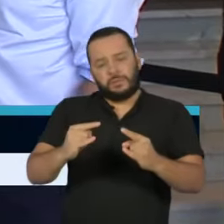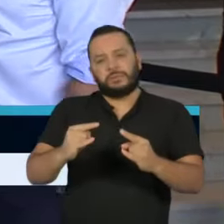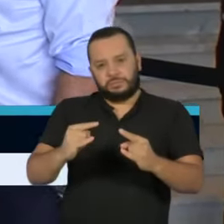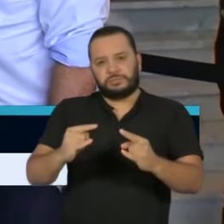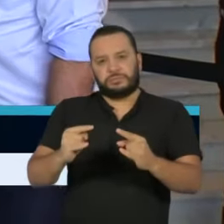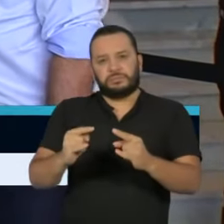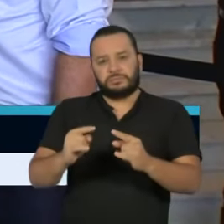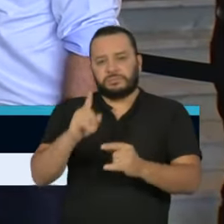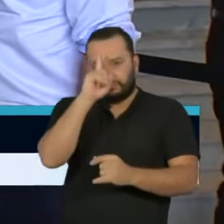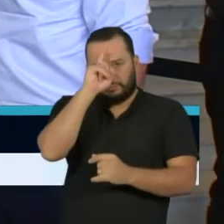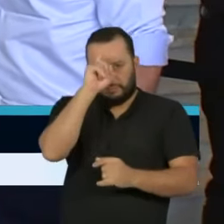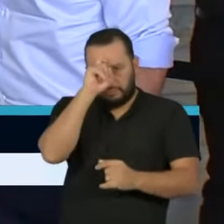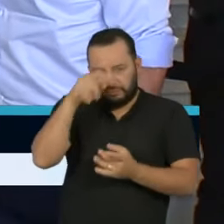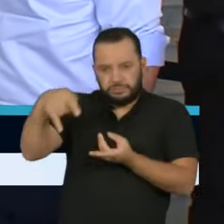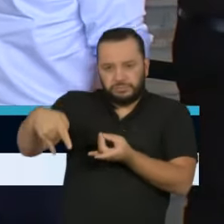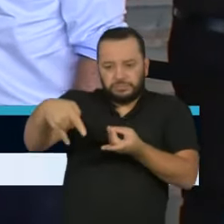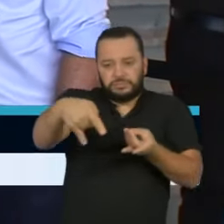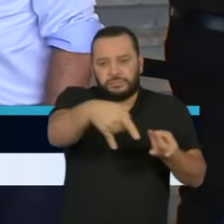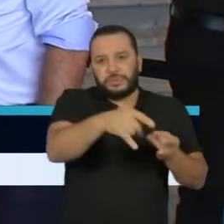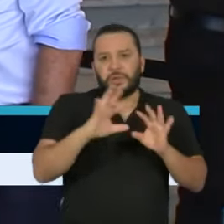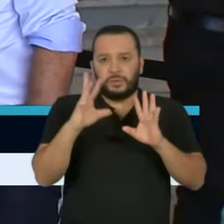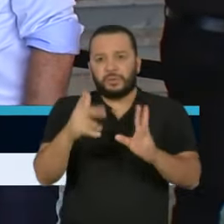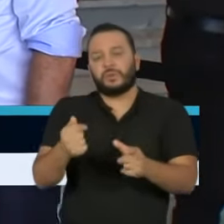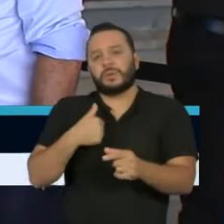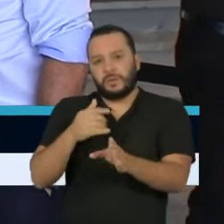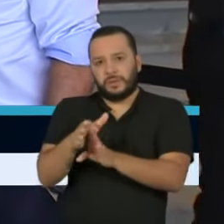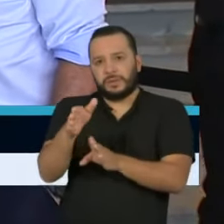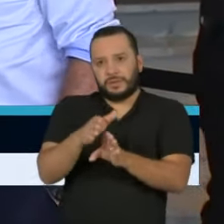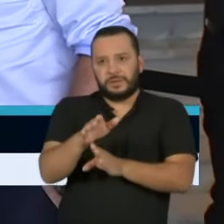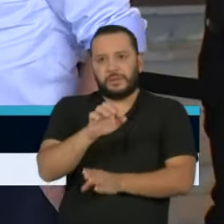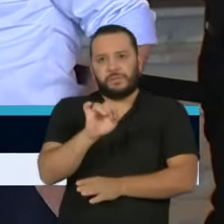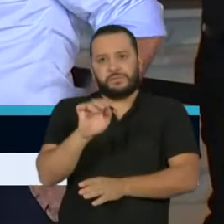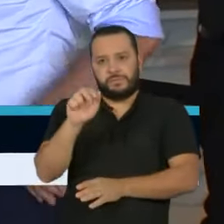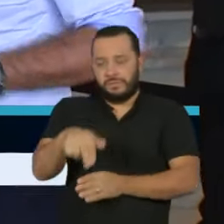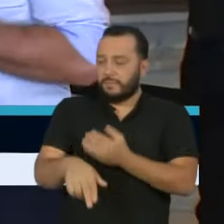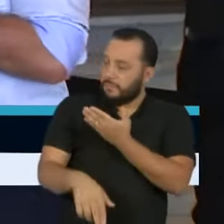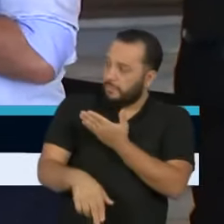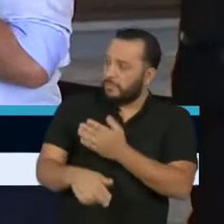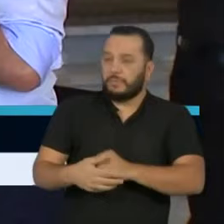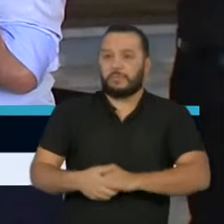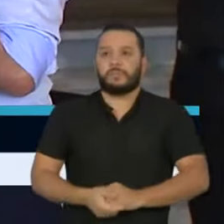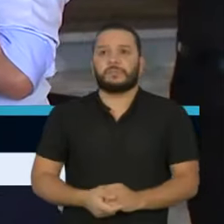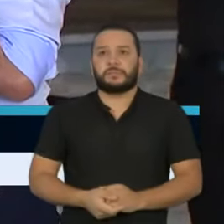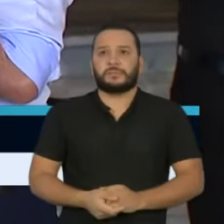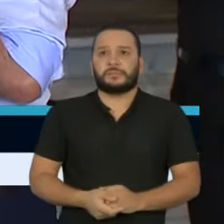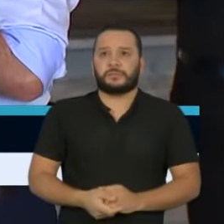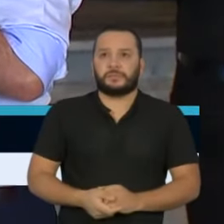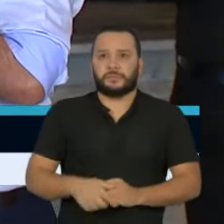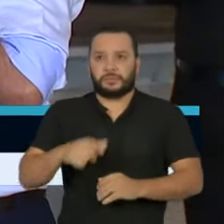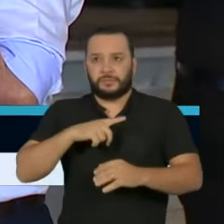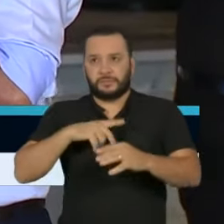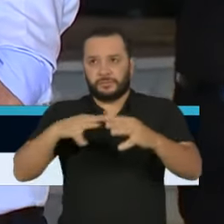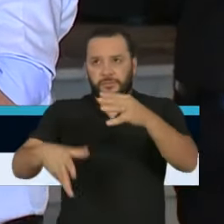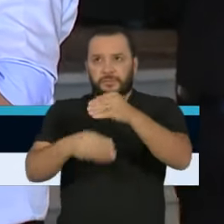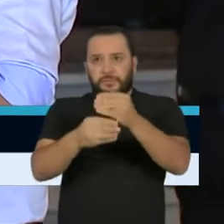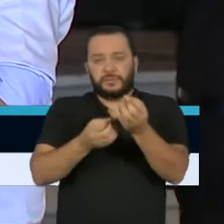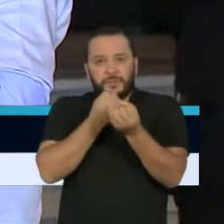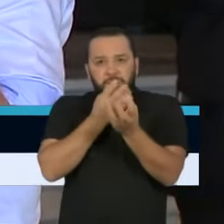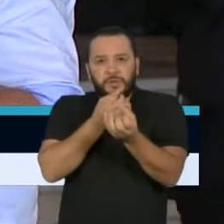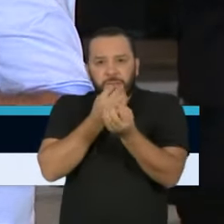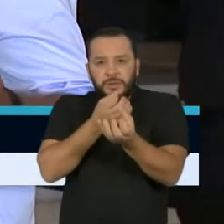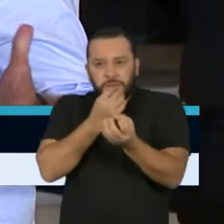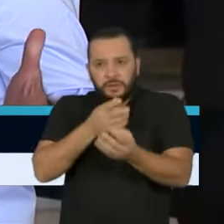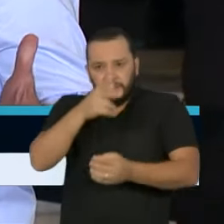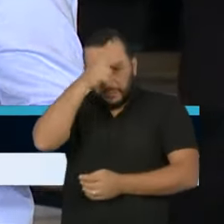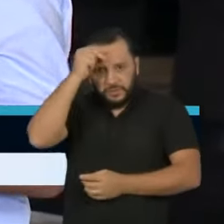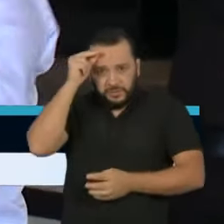produzida e comandada pelo secretário Edson Aparecido. Edson. Bom, governador, complementando um pouco as informações que o prefeito